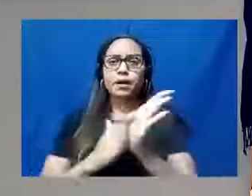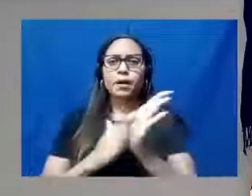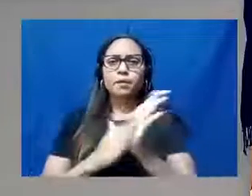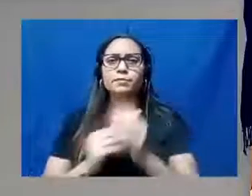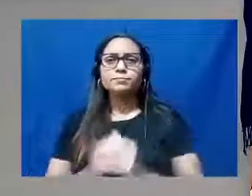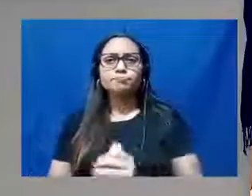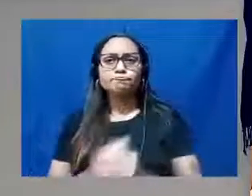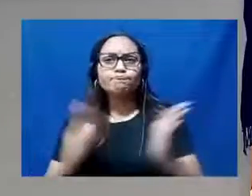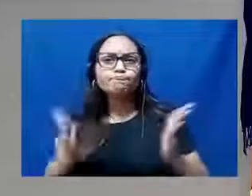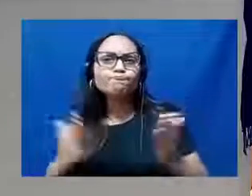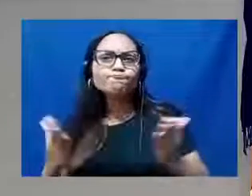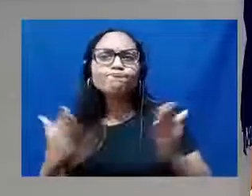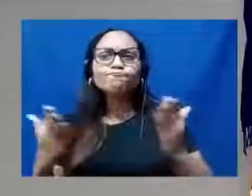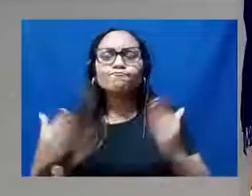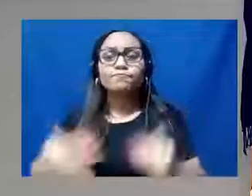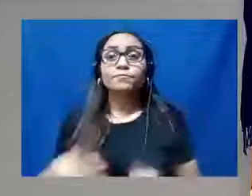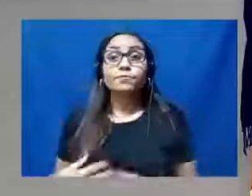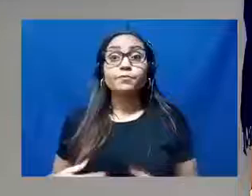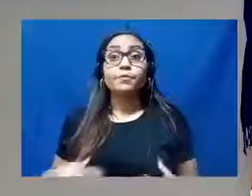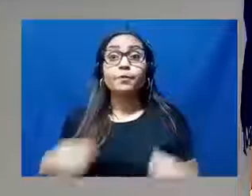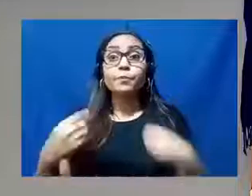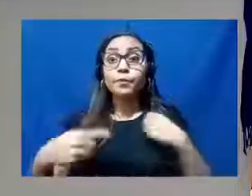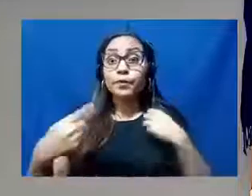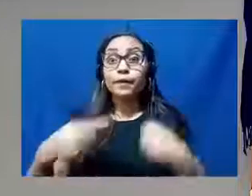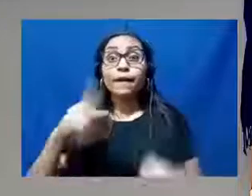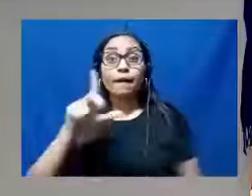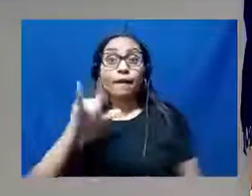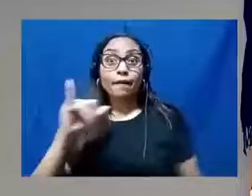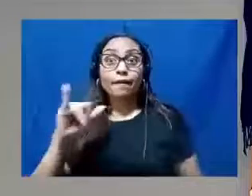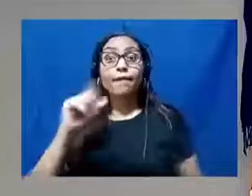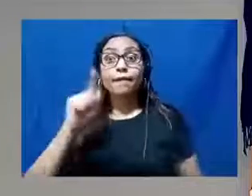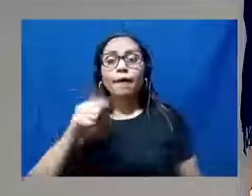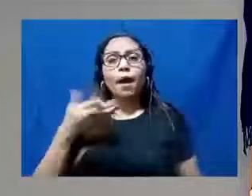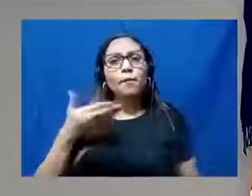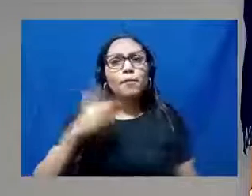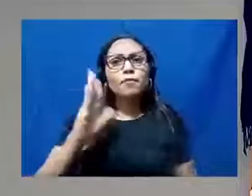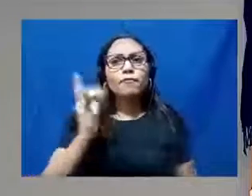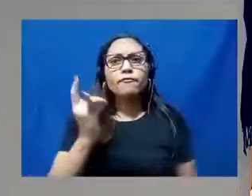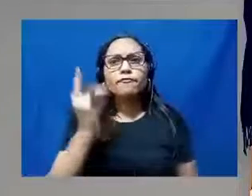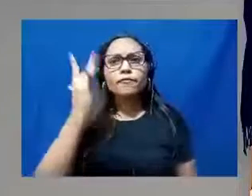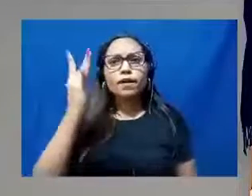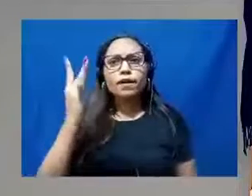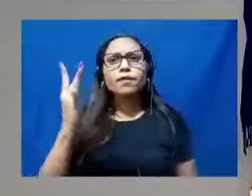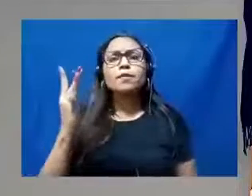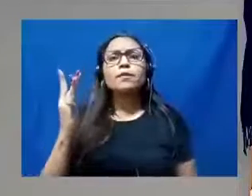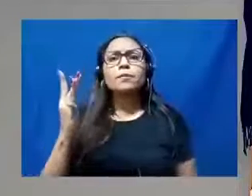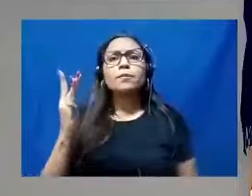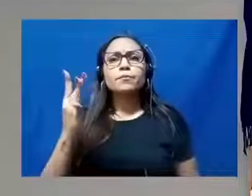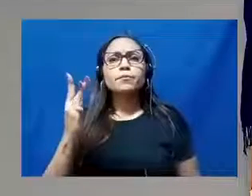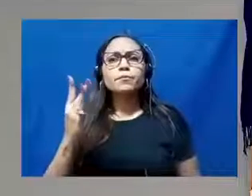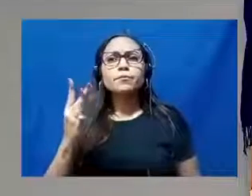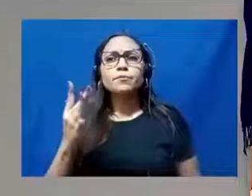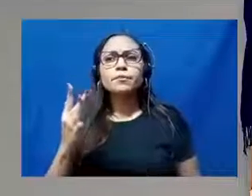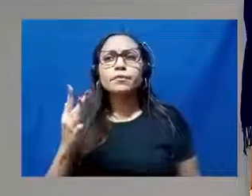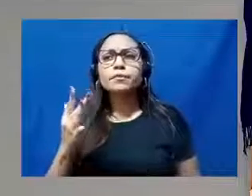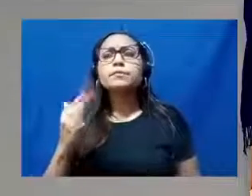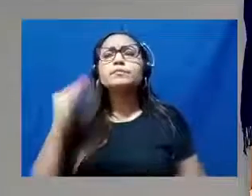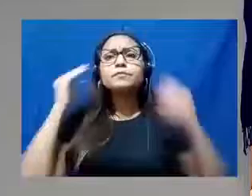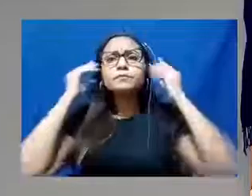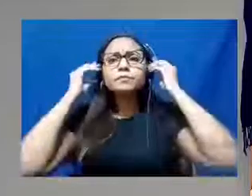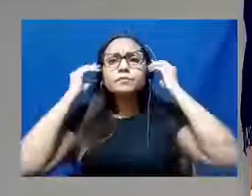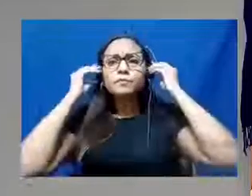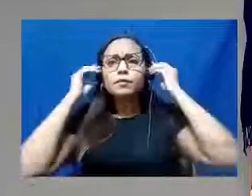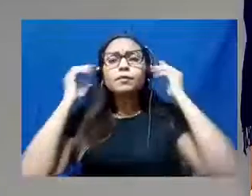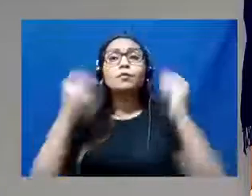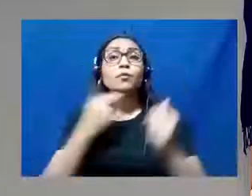incentivado. Porque se é uma lei como esta, como a lei do aprova-fácil, que eu venho tanto cobrando do poder executivo, nós não podemos deixar um